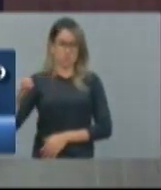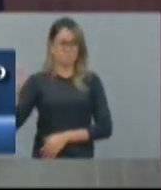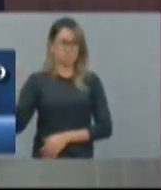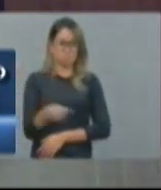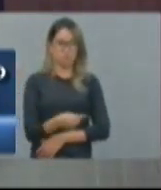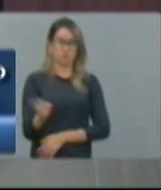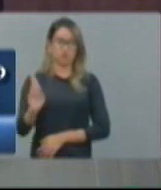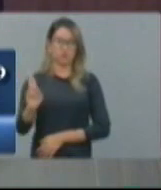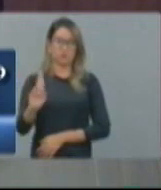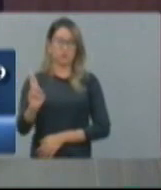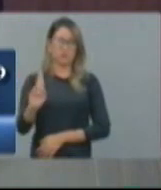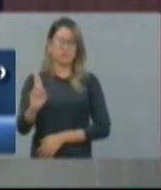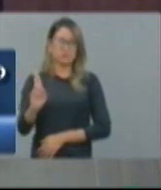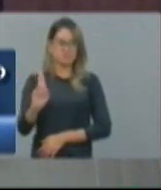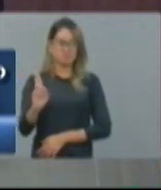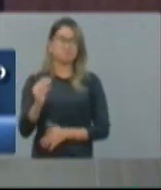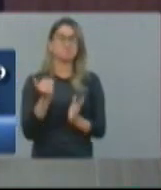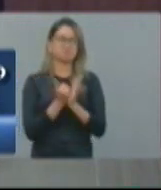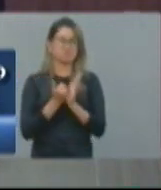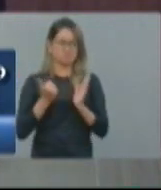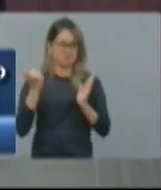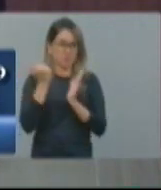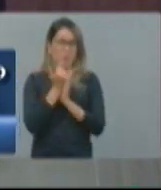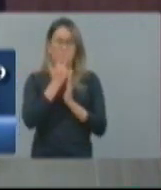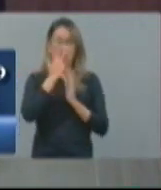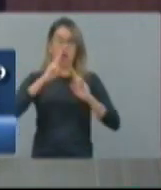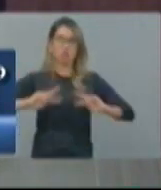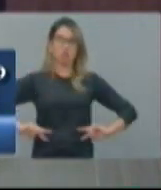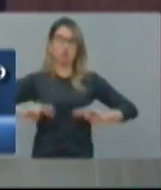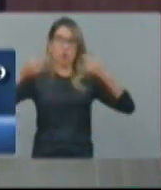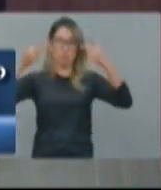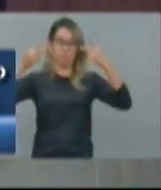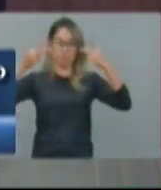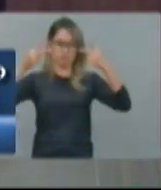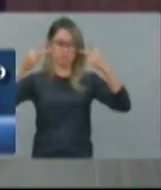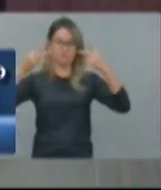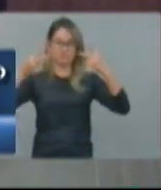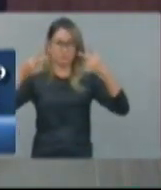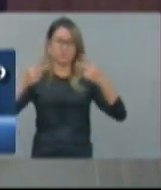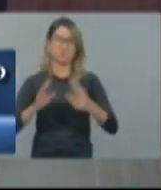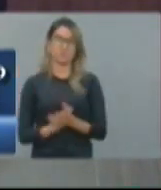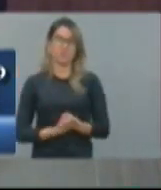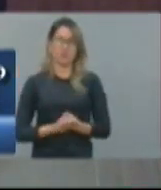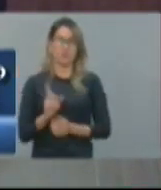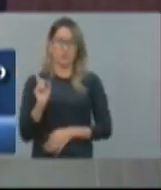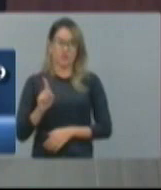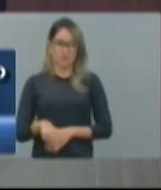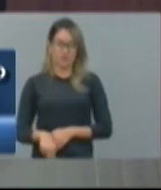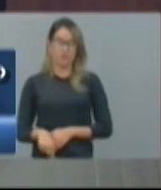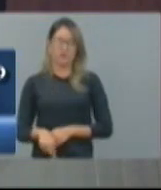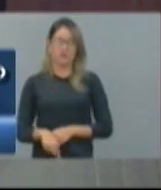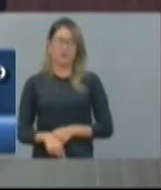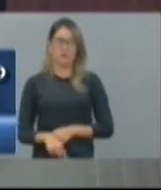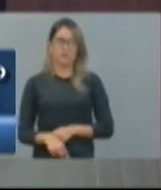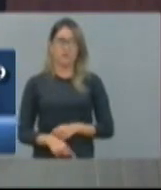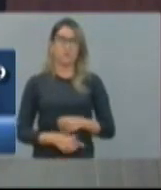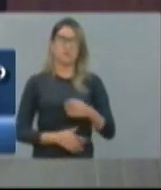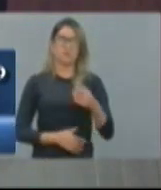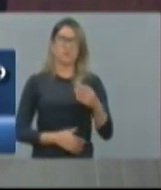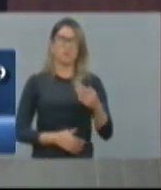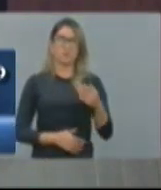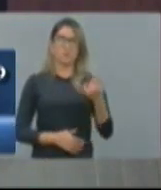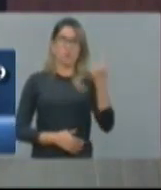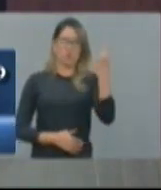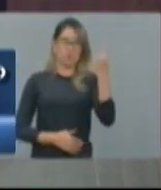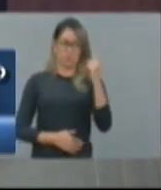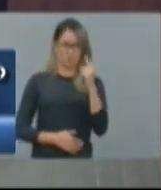aumentando 5 ou 6 vezes seus gastos e a relação em 2014 passou de ser para cada real federal o governo do